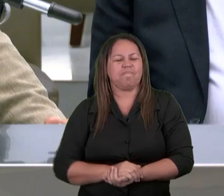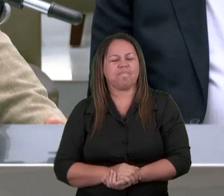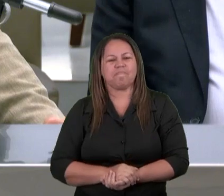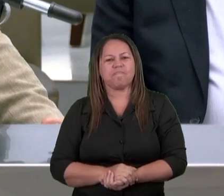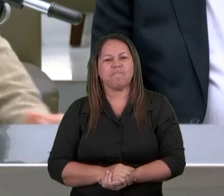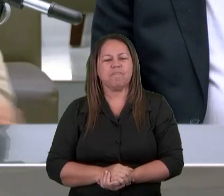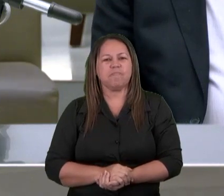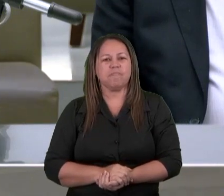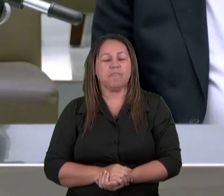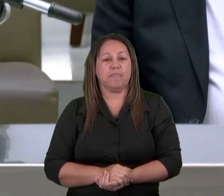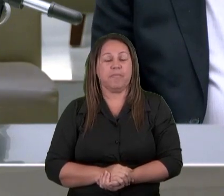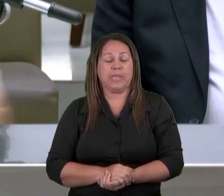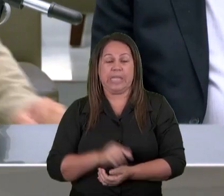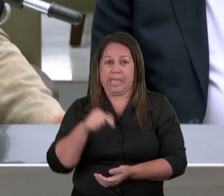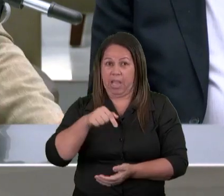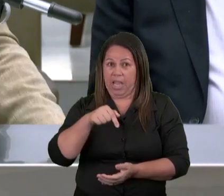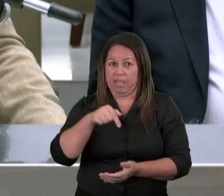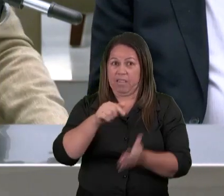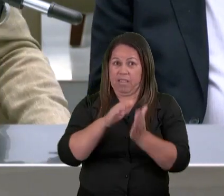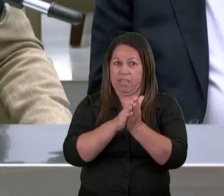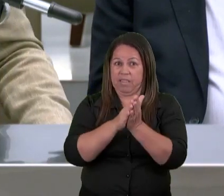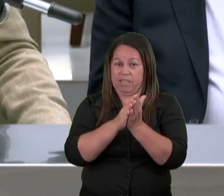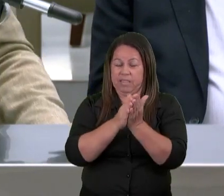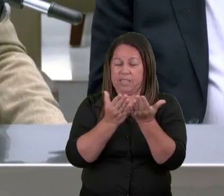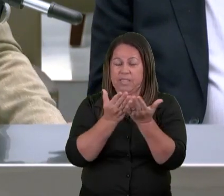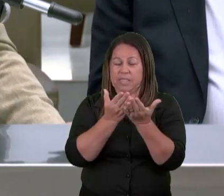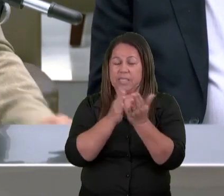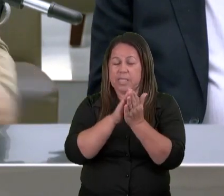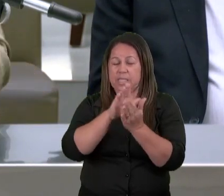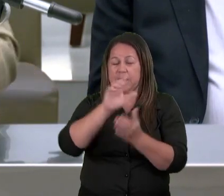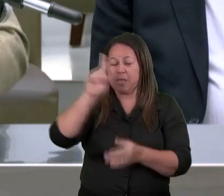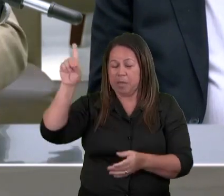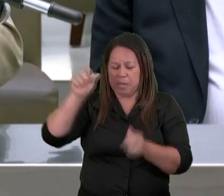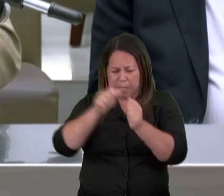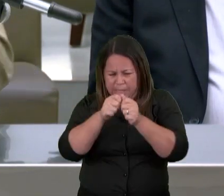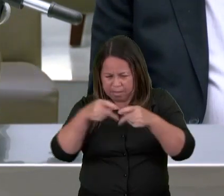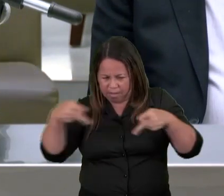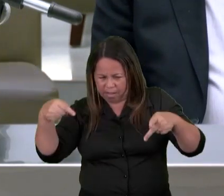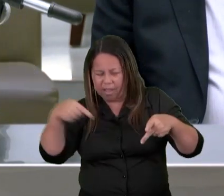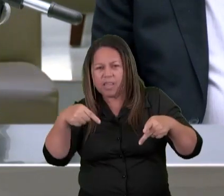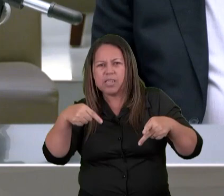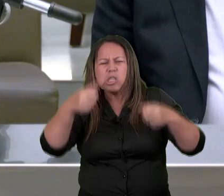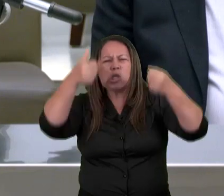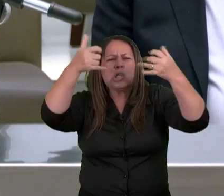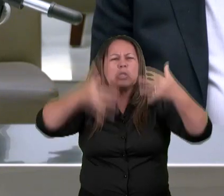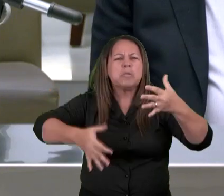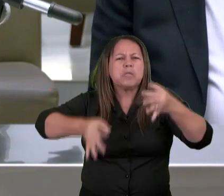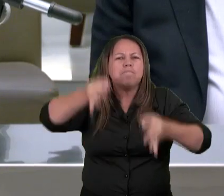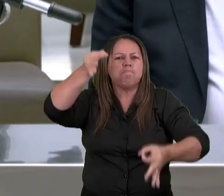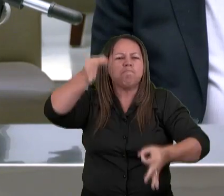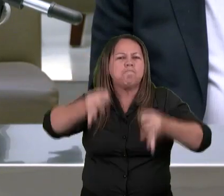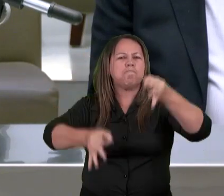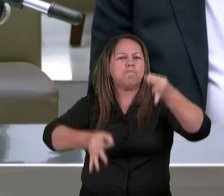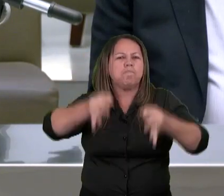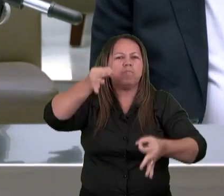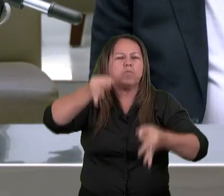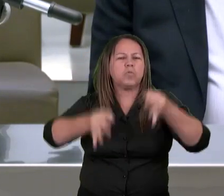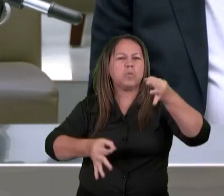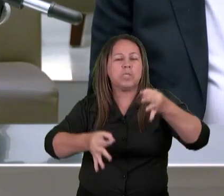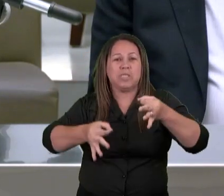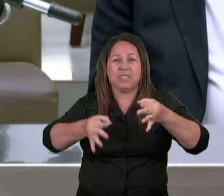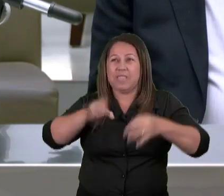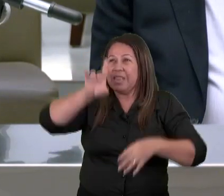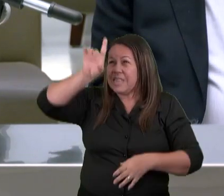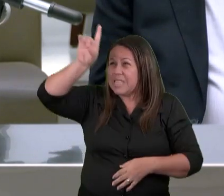É neste livro que nós temos o juízo de Deus sendo manifestado e